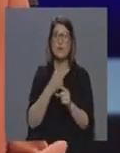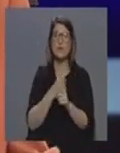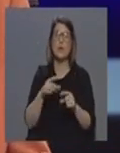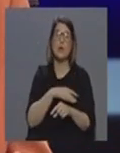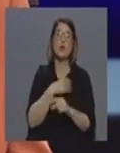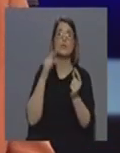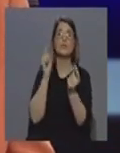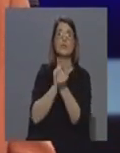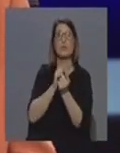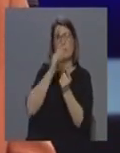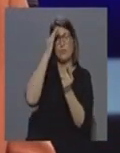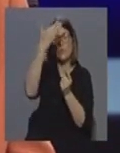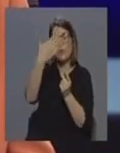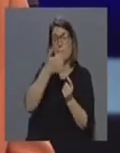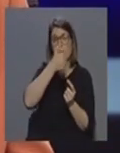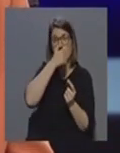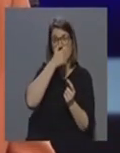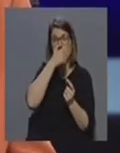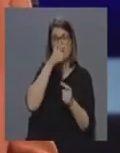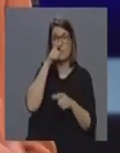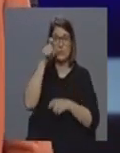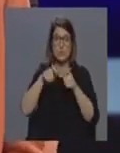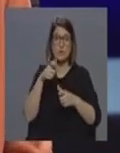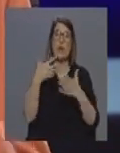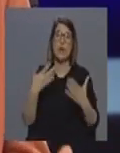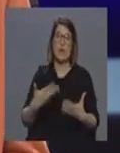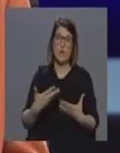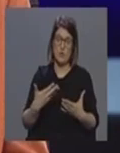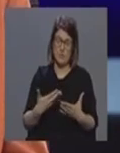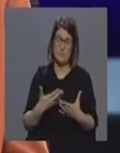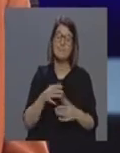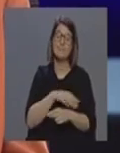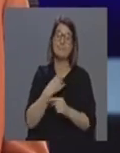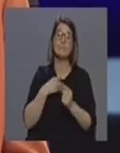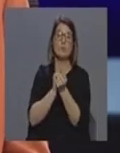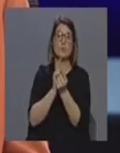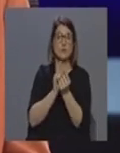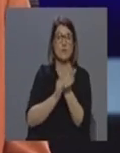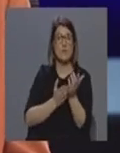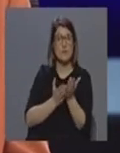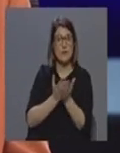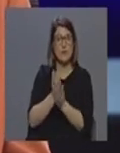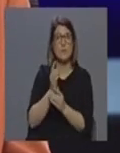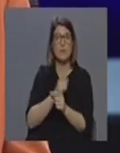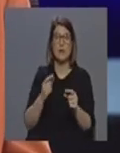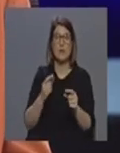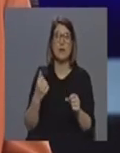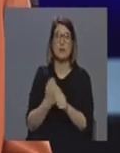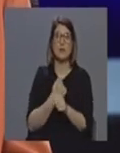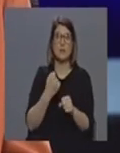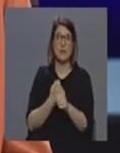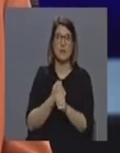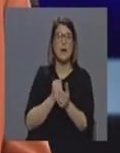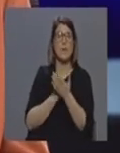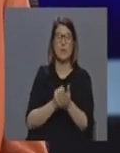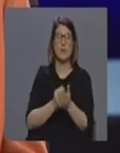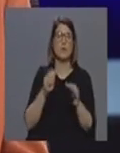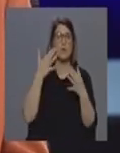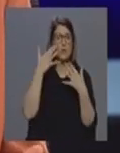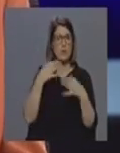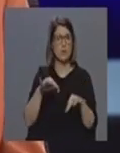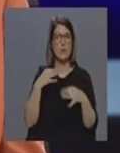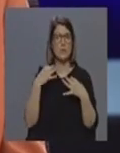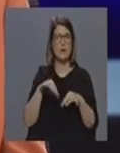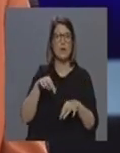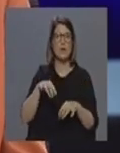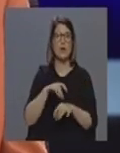para o futuro portanto eu acho que as pessoas neste momento deveriam manter as suas consultas porque nós estamos a manter a nossa atividade assistencial normal como eu disse aqui neste